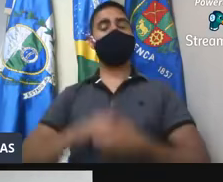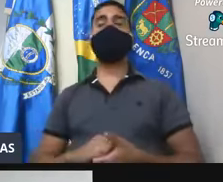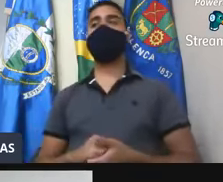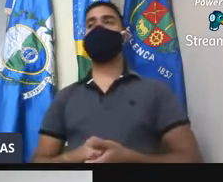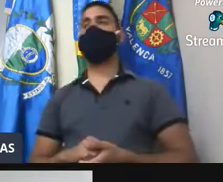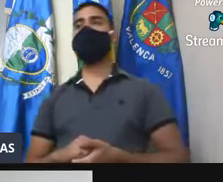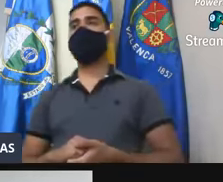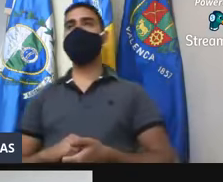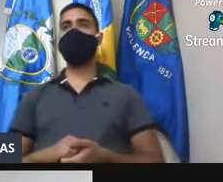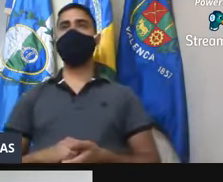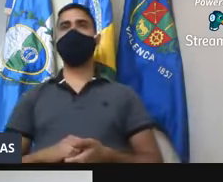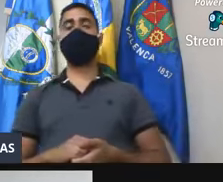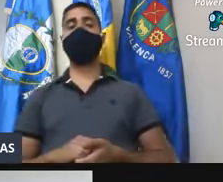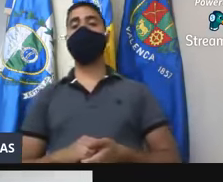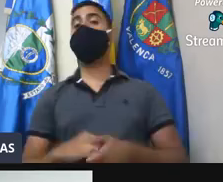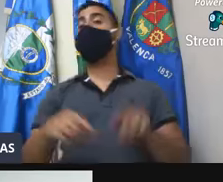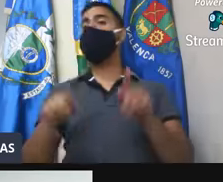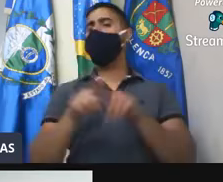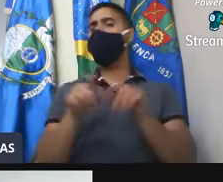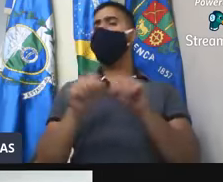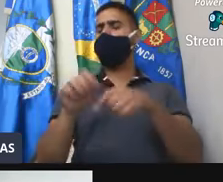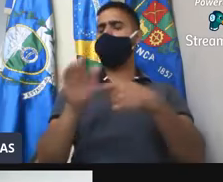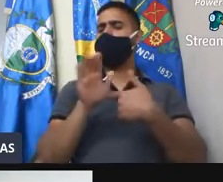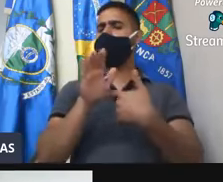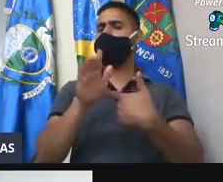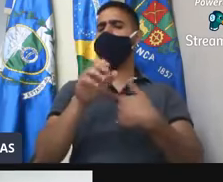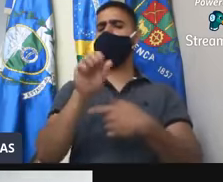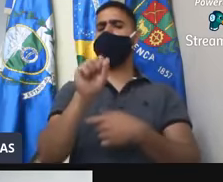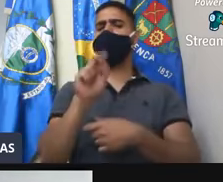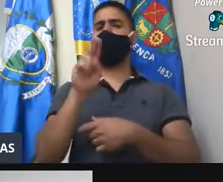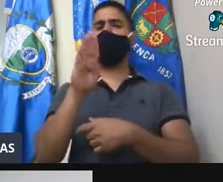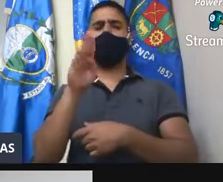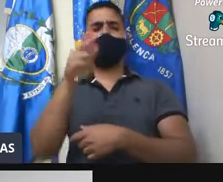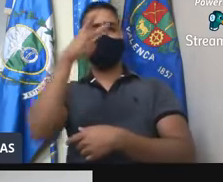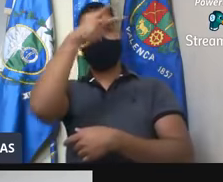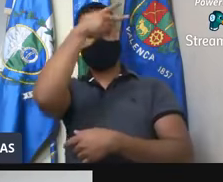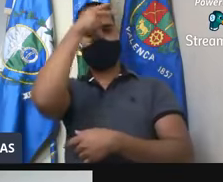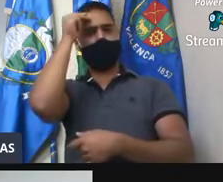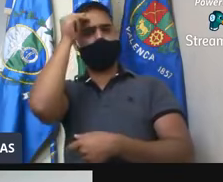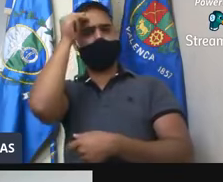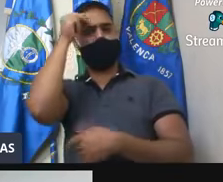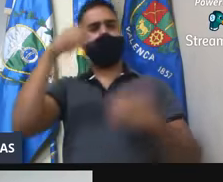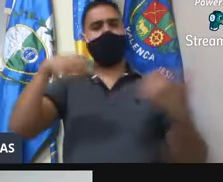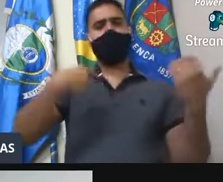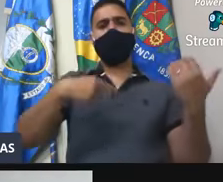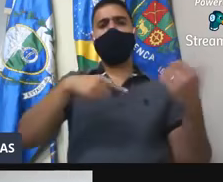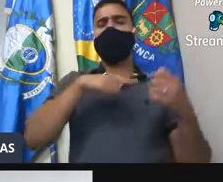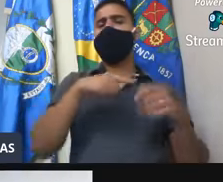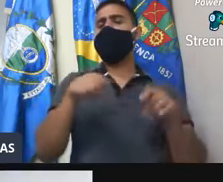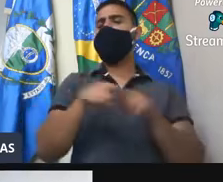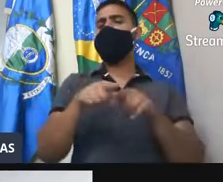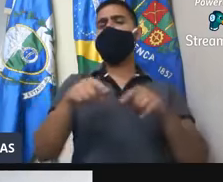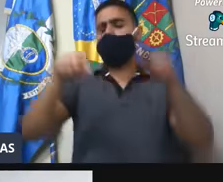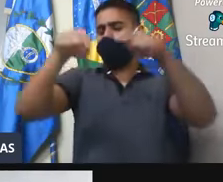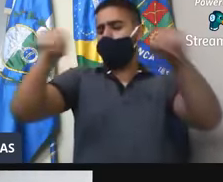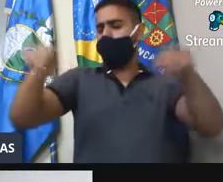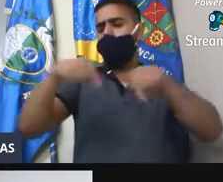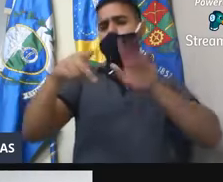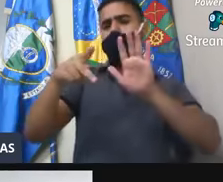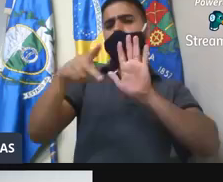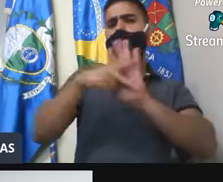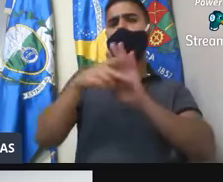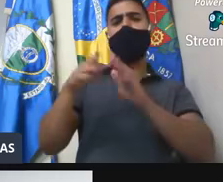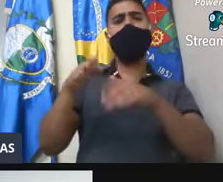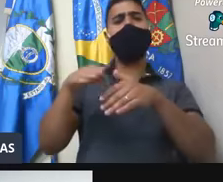229, indicando ao subprefeito de conservatório, Vítor Emanuel do Couto, solicitando a colocação de um cançamba container para o